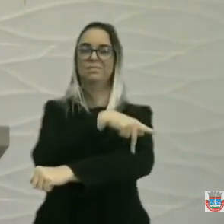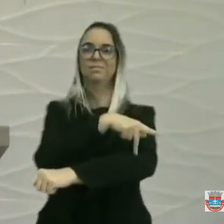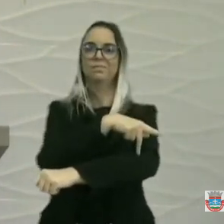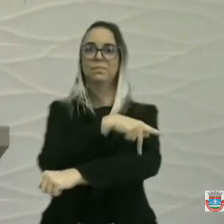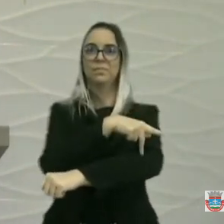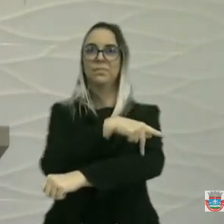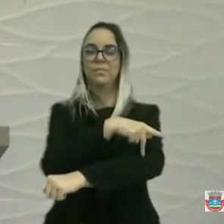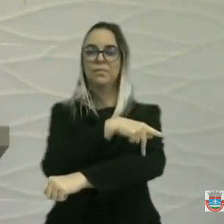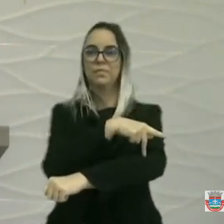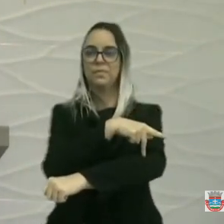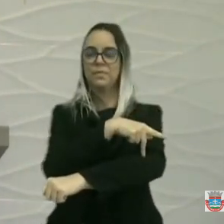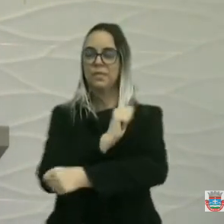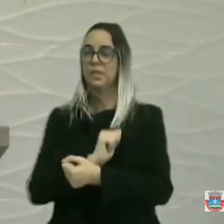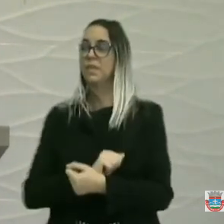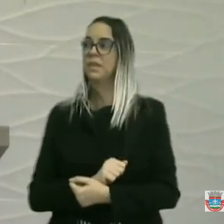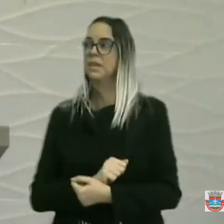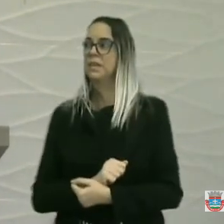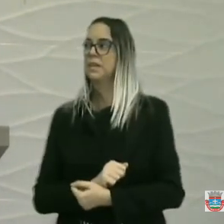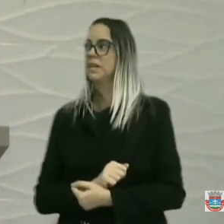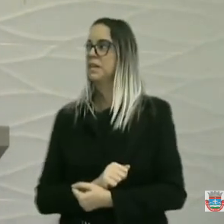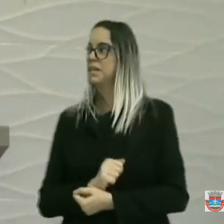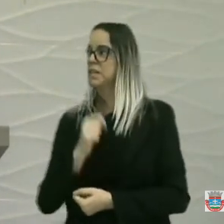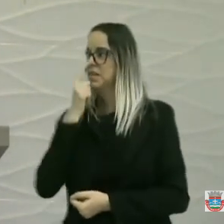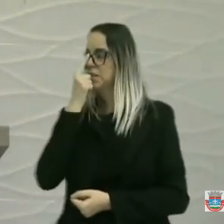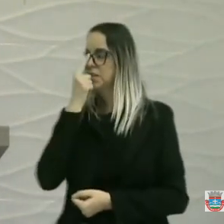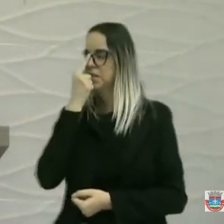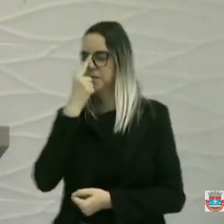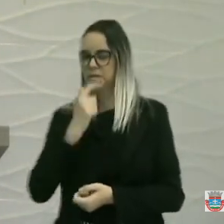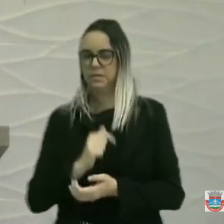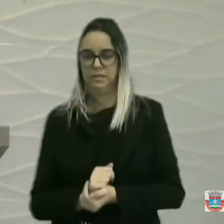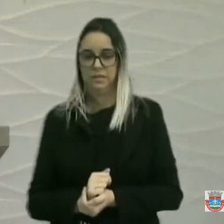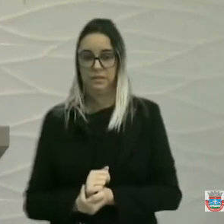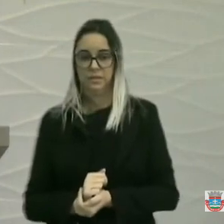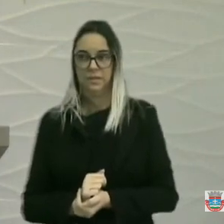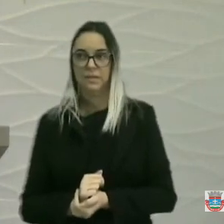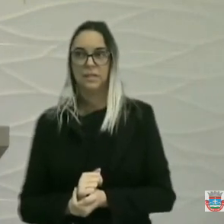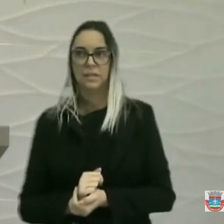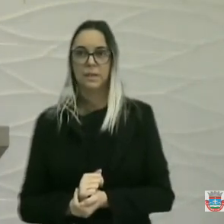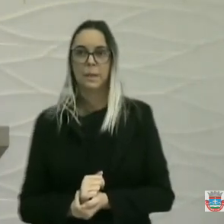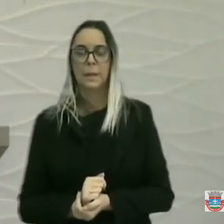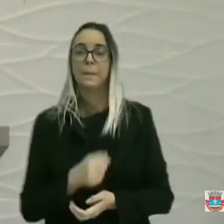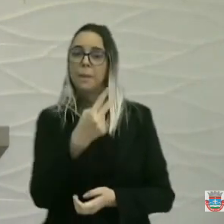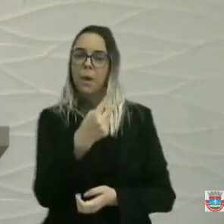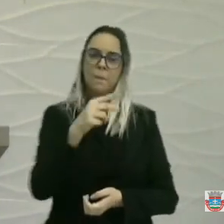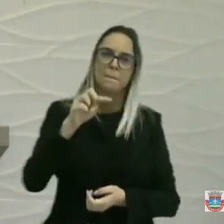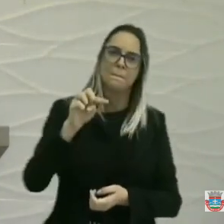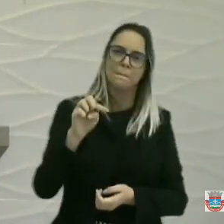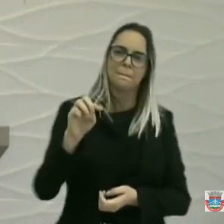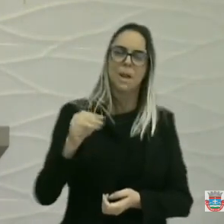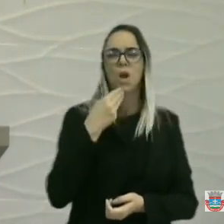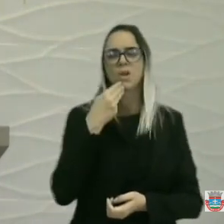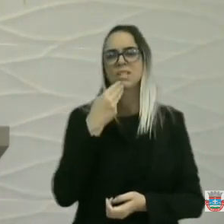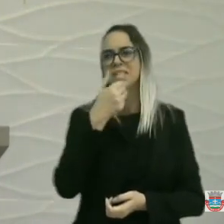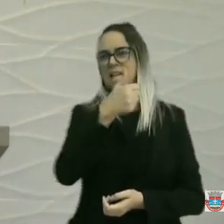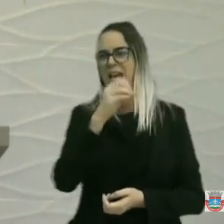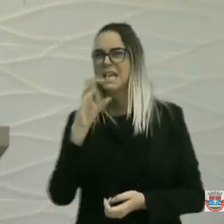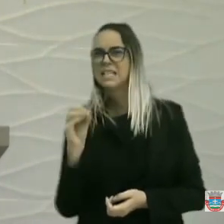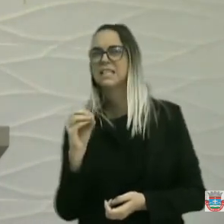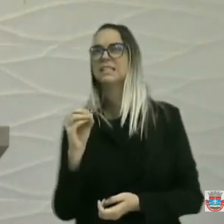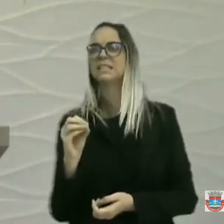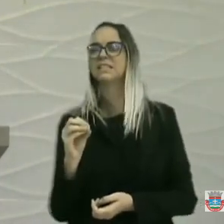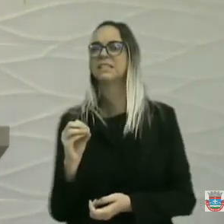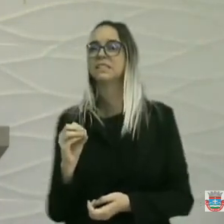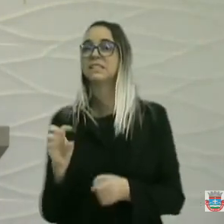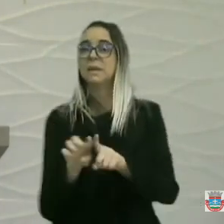cento para a praça. Ficou um milhão e oito cento em caixa para a praça. Ficou dois milhões e cem. Do FEM para o calçamento do